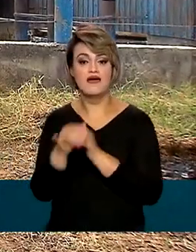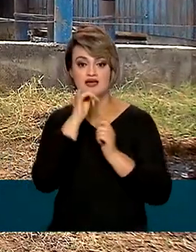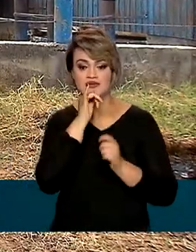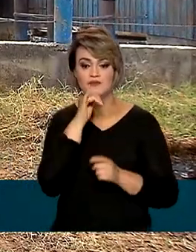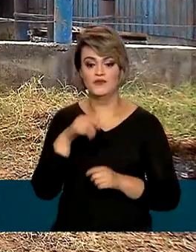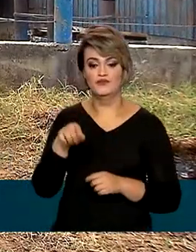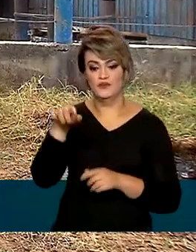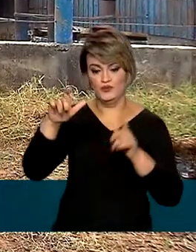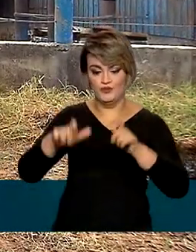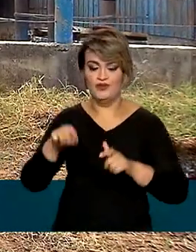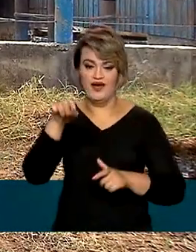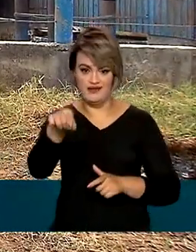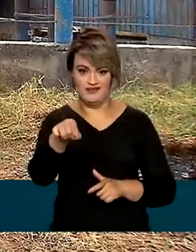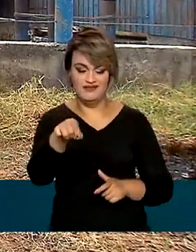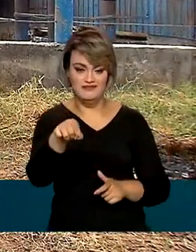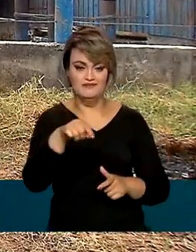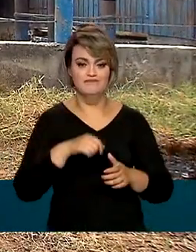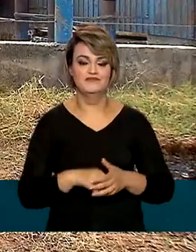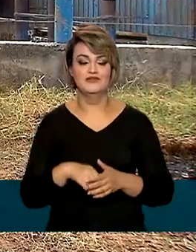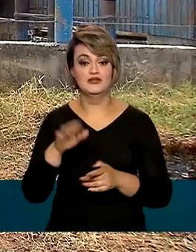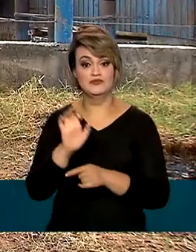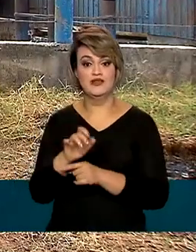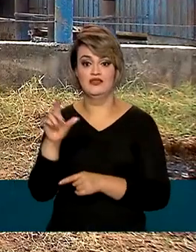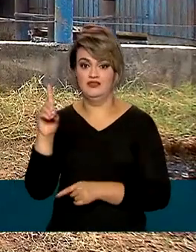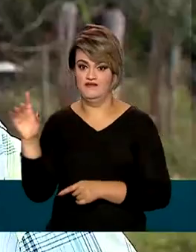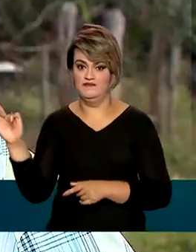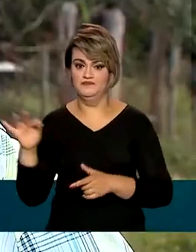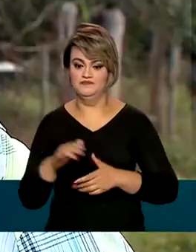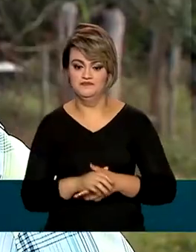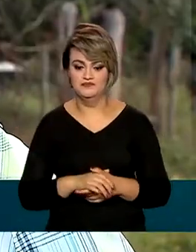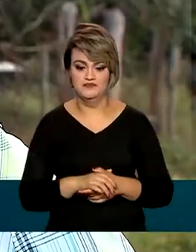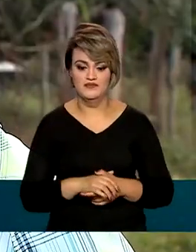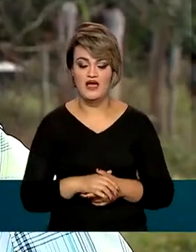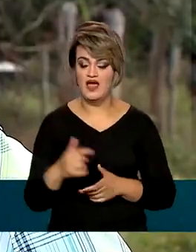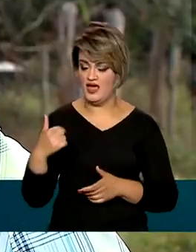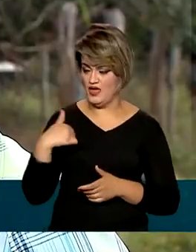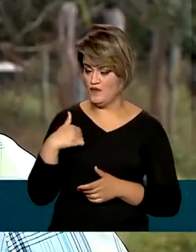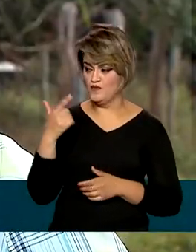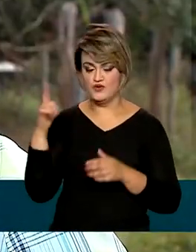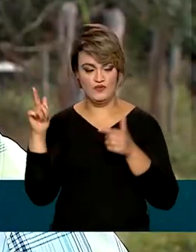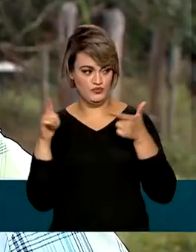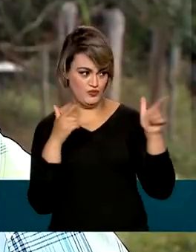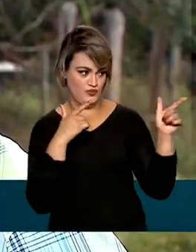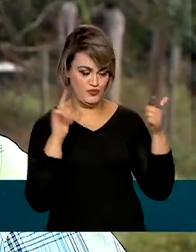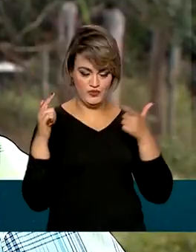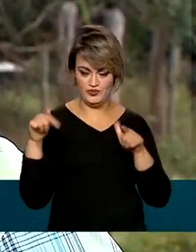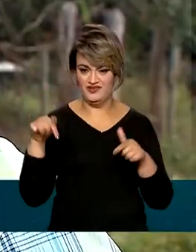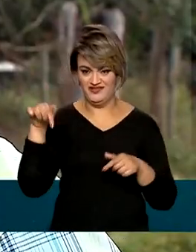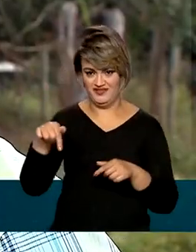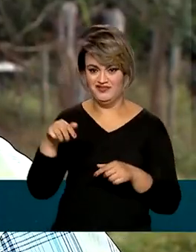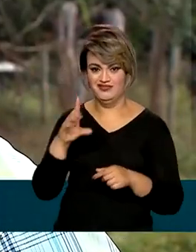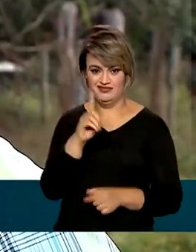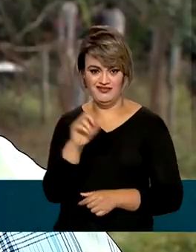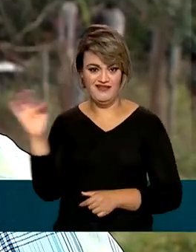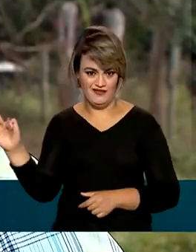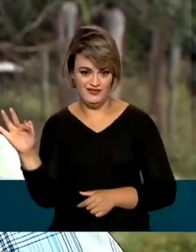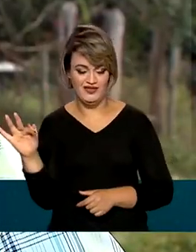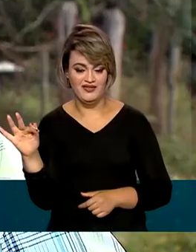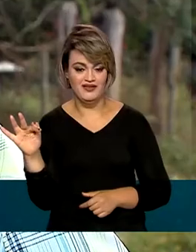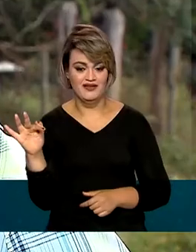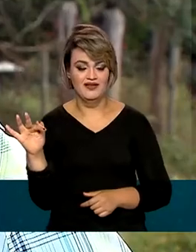da fazenda da dona Leny aqui no Distrito Federal. Eu e os demais criadores aqui do Distrito Federal,